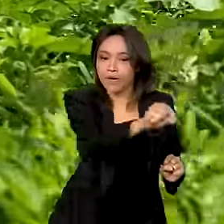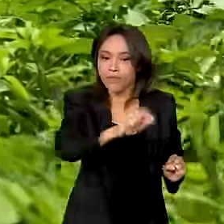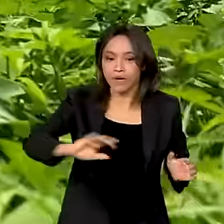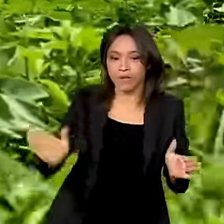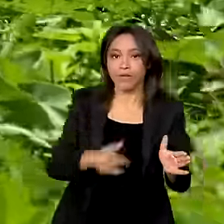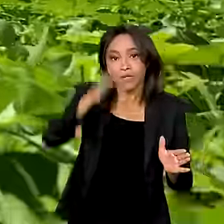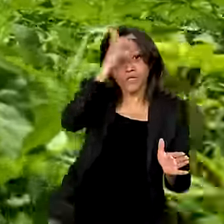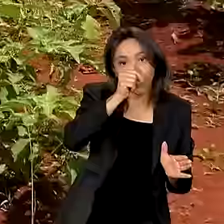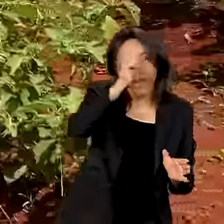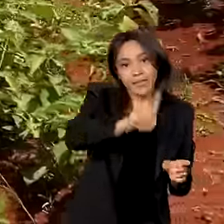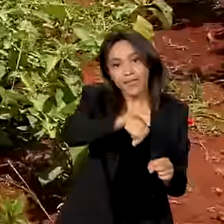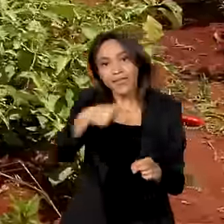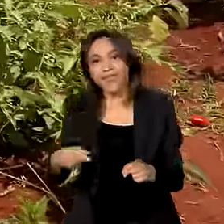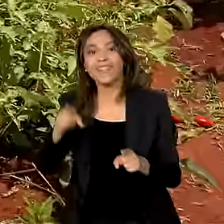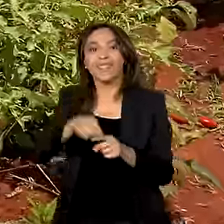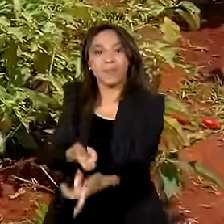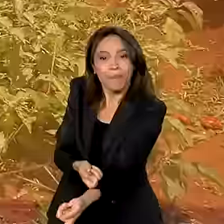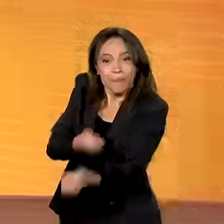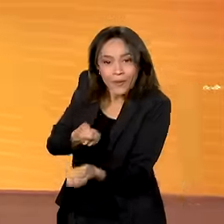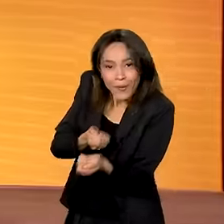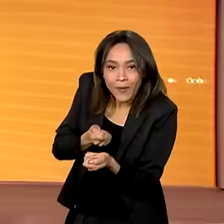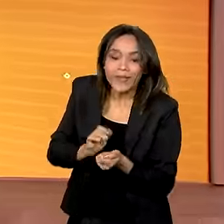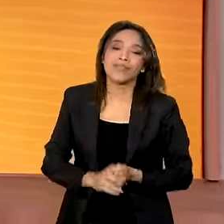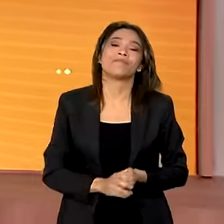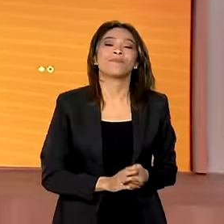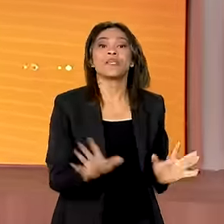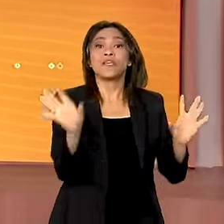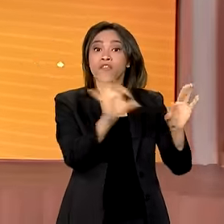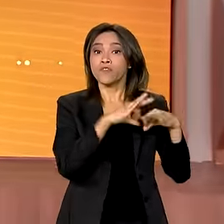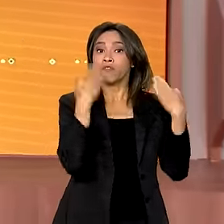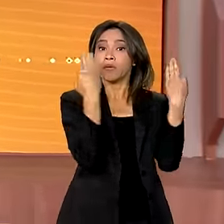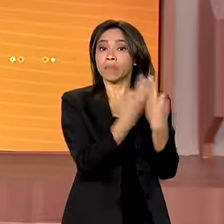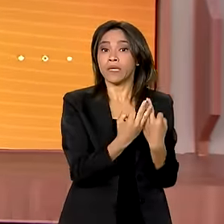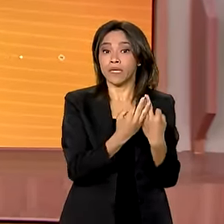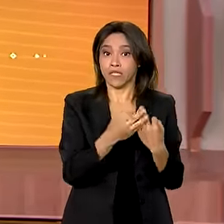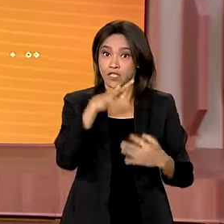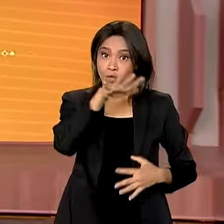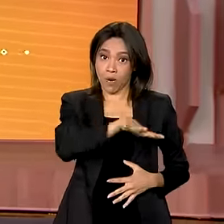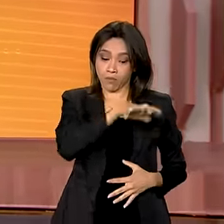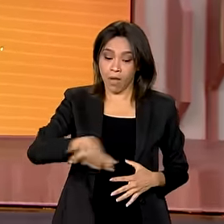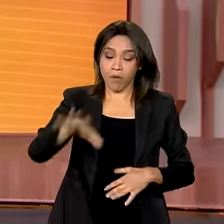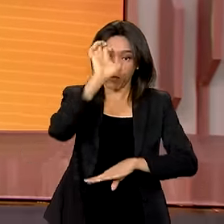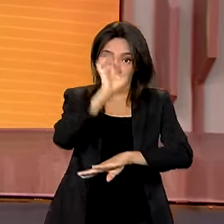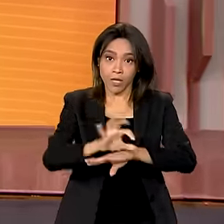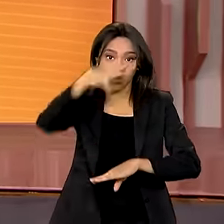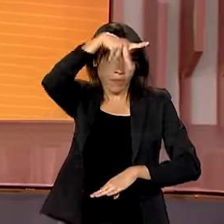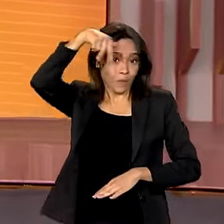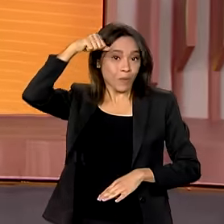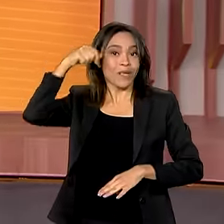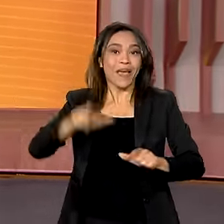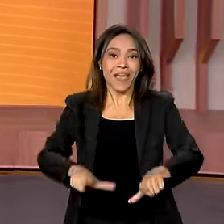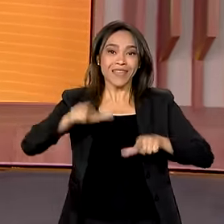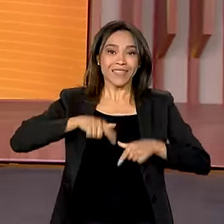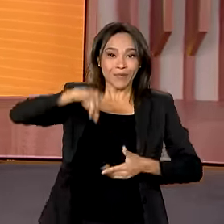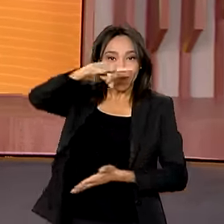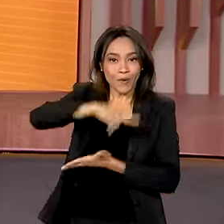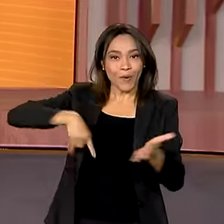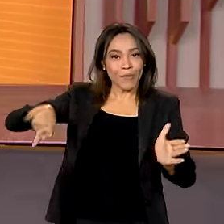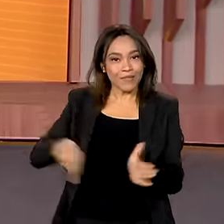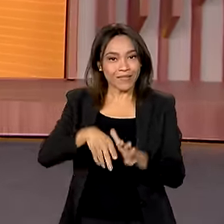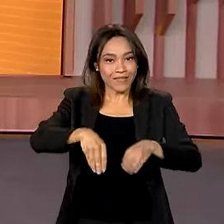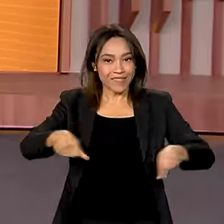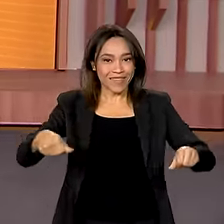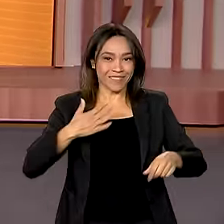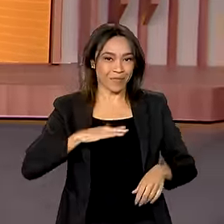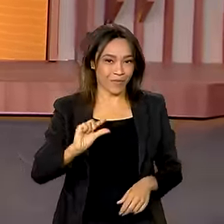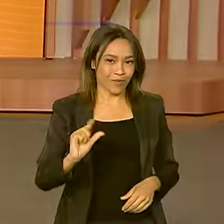avicultura caipira e o da mandioca. E famílias de quatro áreas em Mato Grosso recebem os títulos definitivos da terra. A gente volta